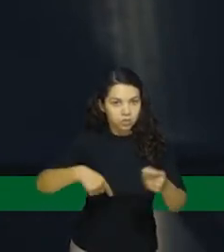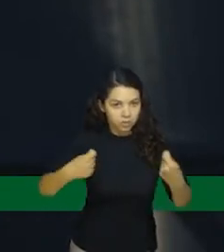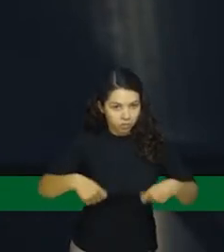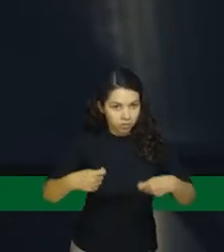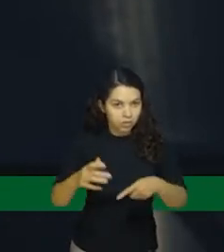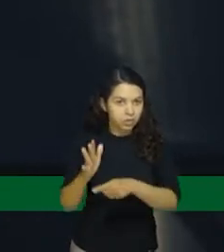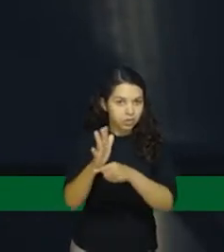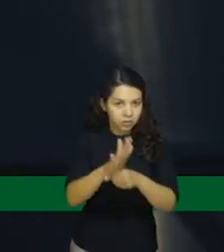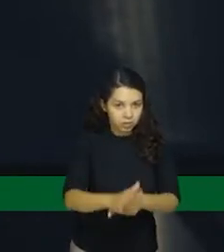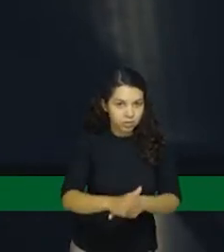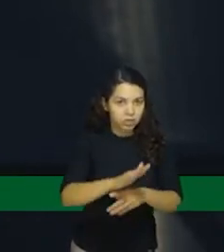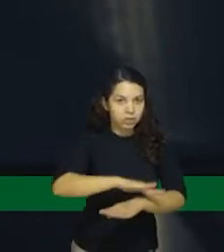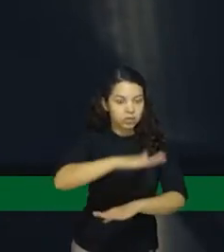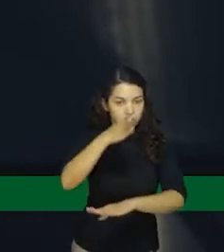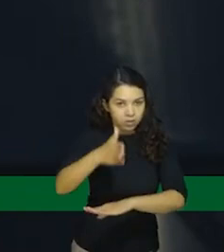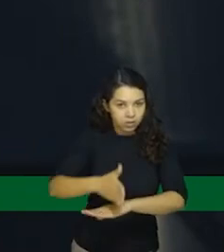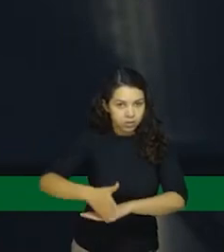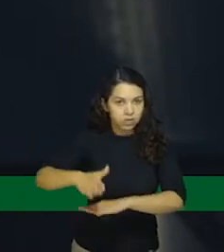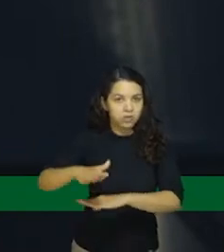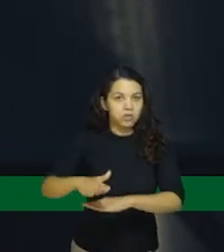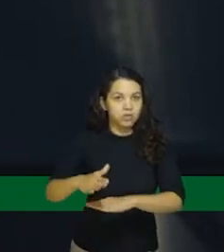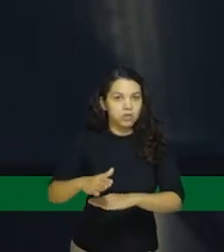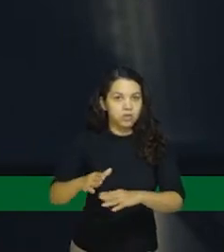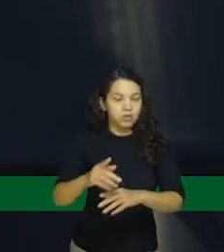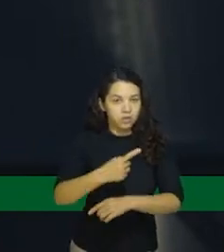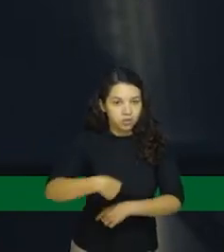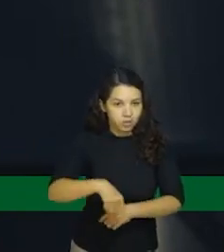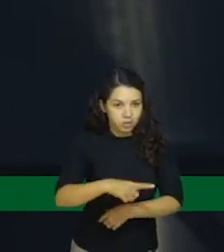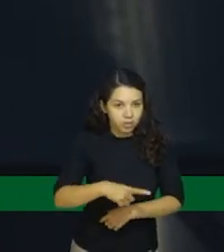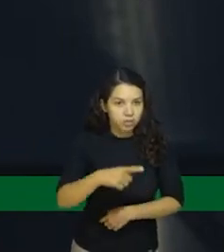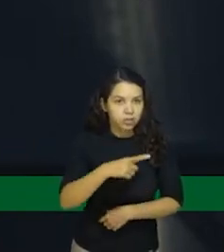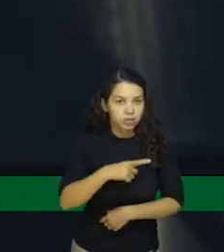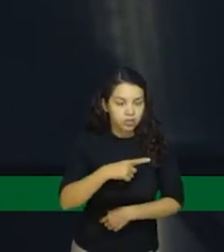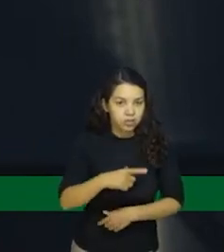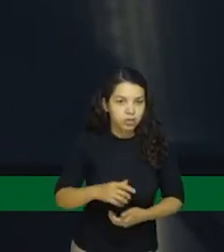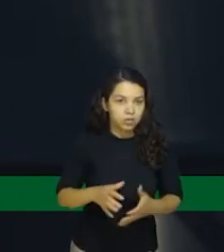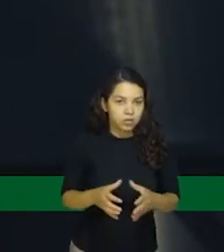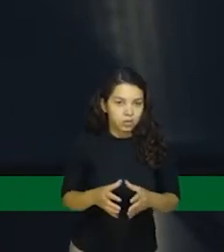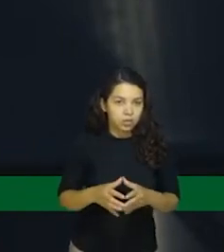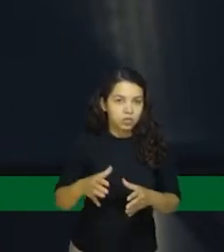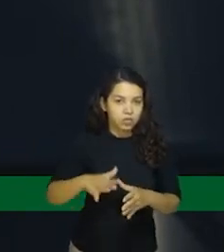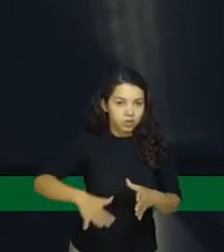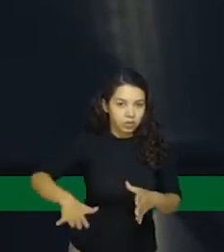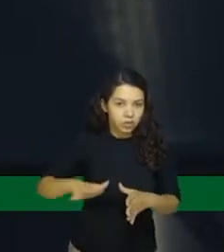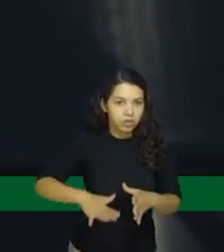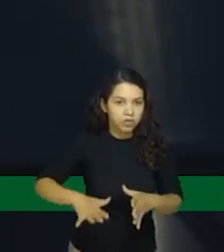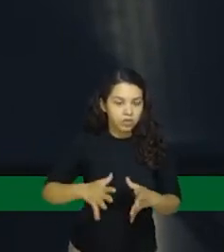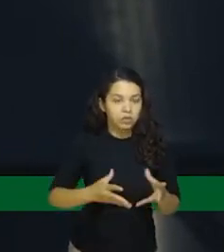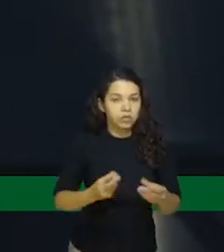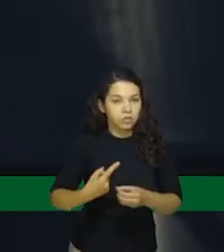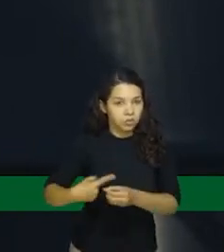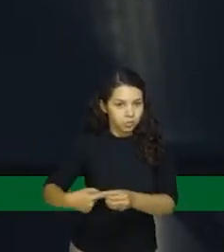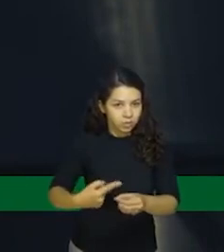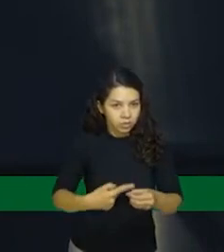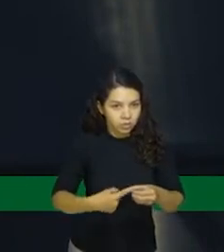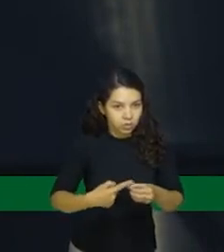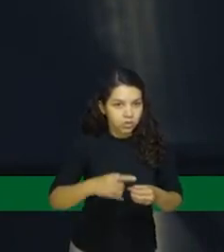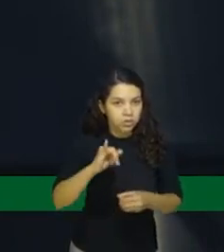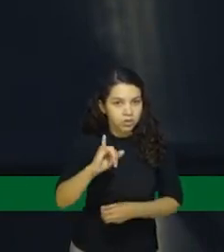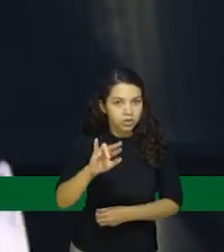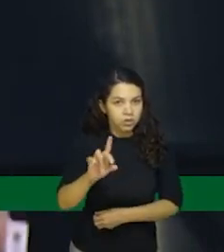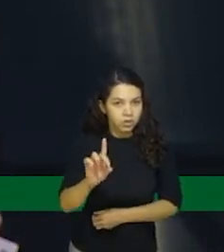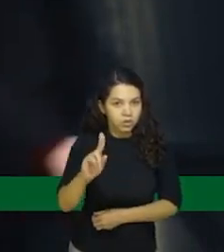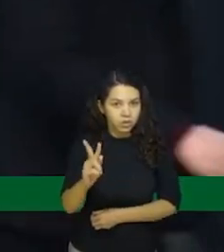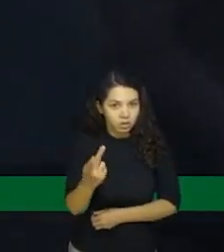ajuda na Serra Catarinense, somos uma região com municípios de DH baixo